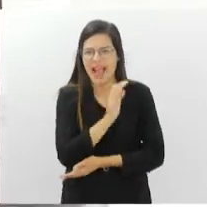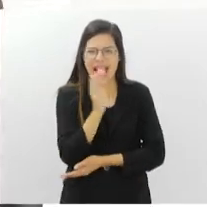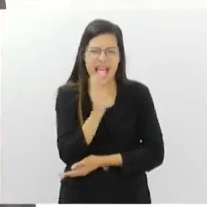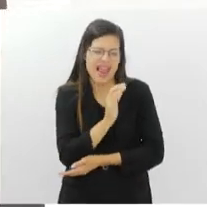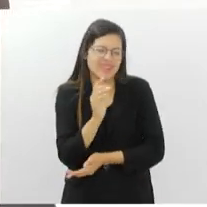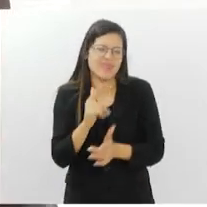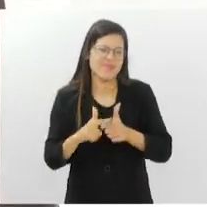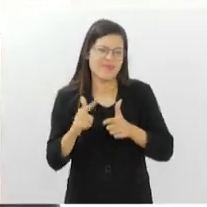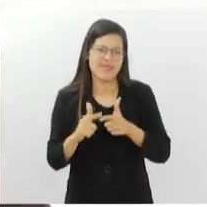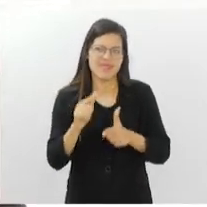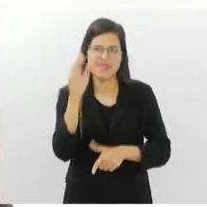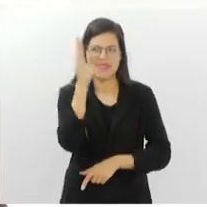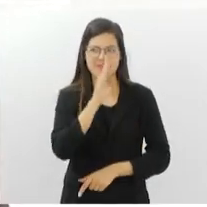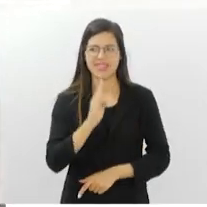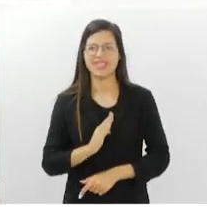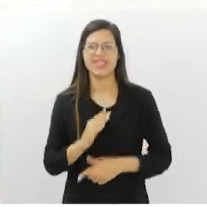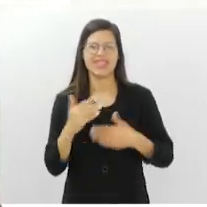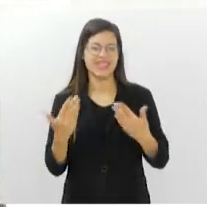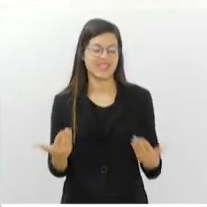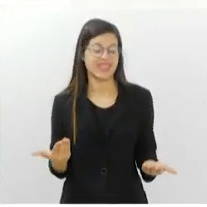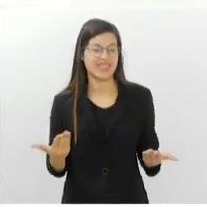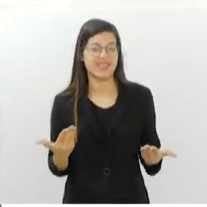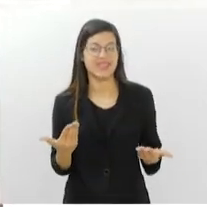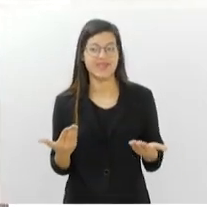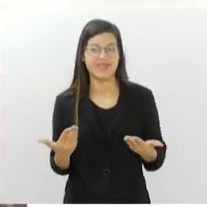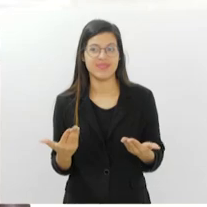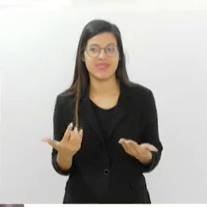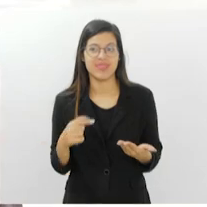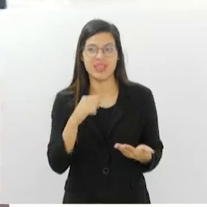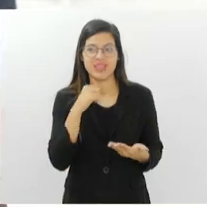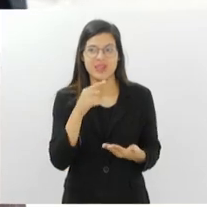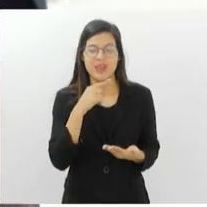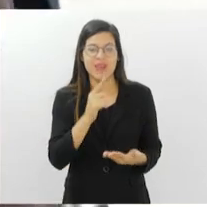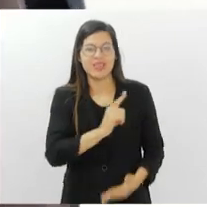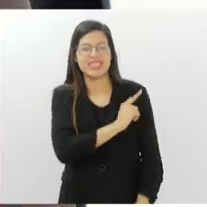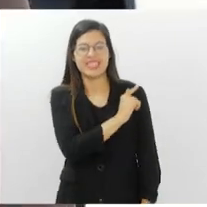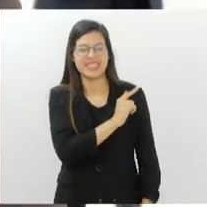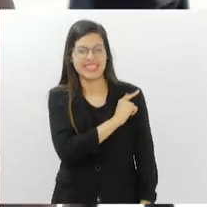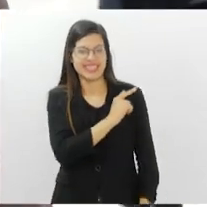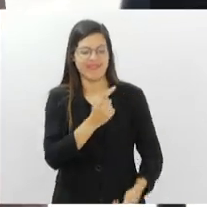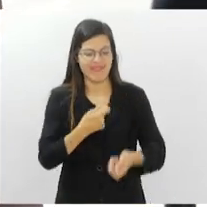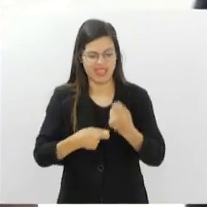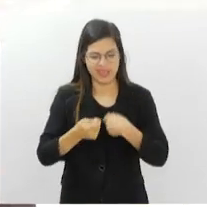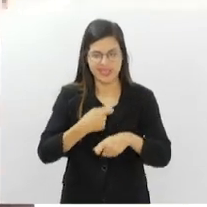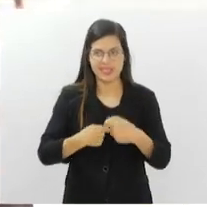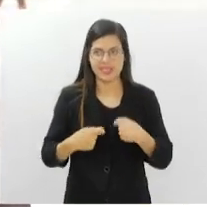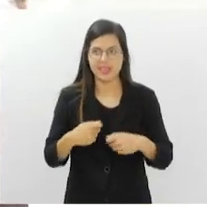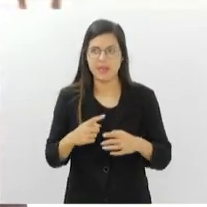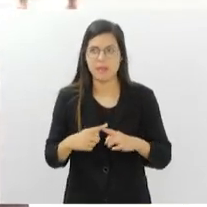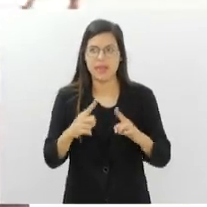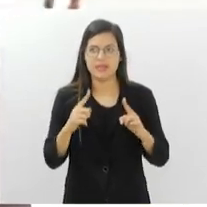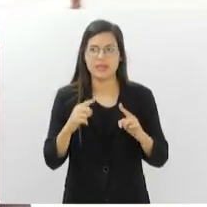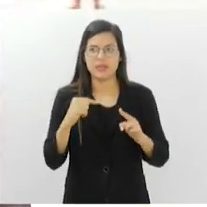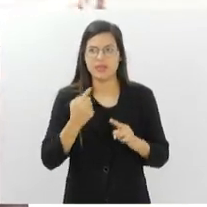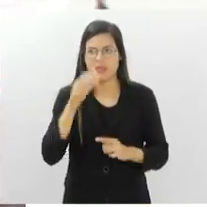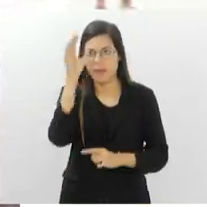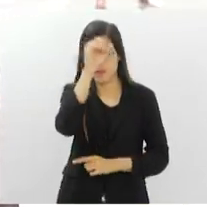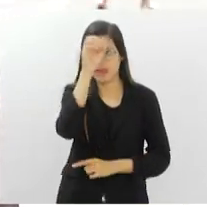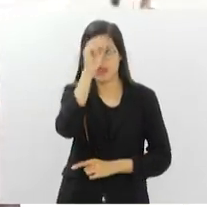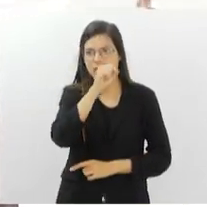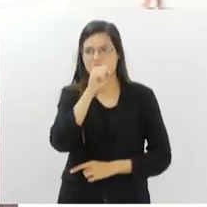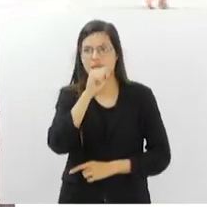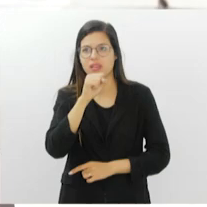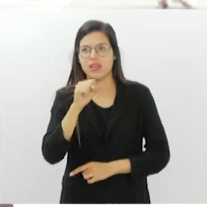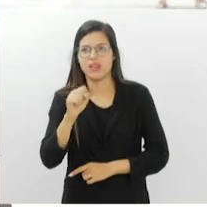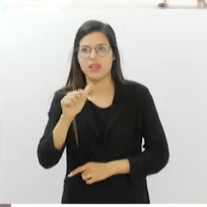de todo brasileiro, né? Enfim, lidar mal com a gestão financeira. Mas estamos aprendendo. E